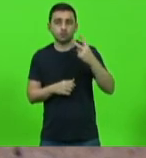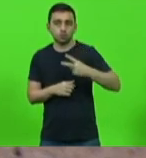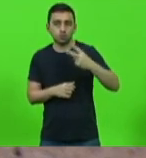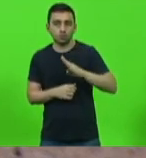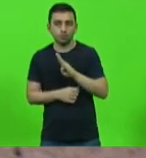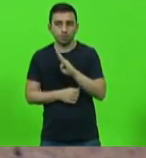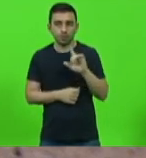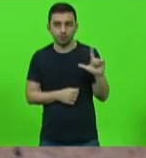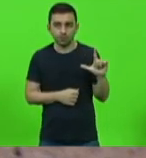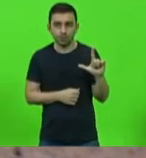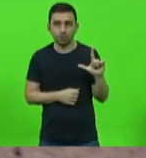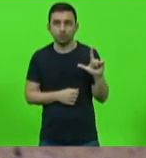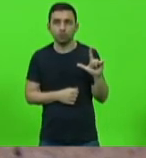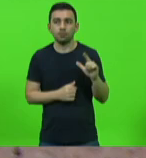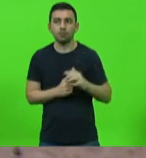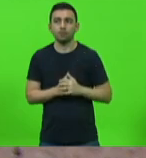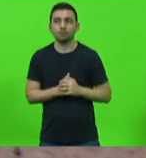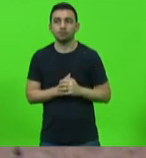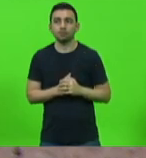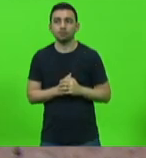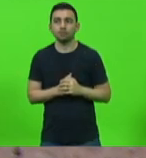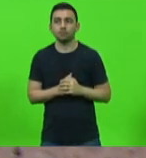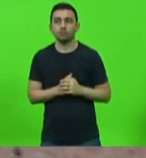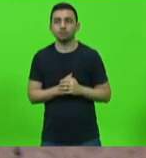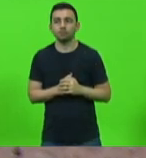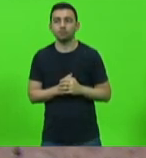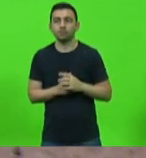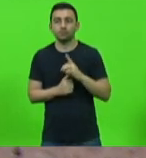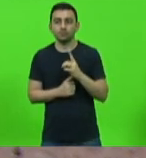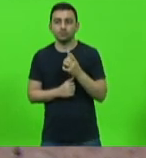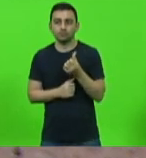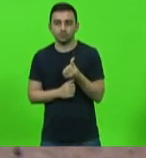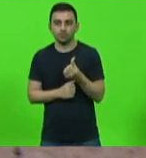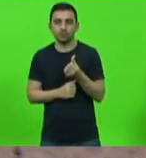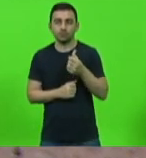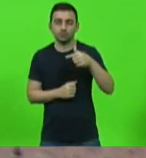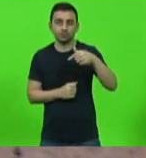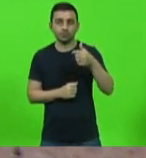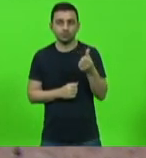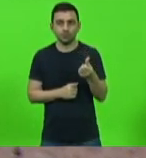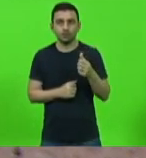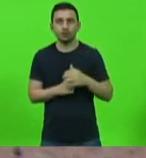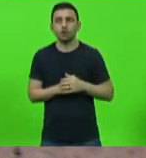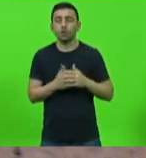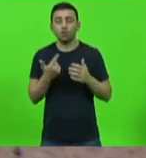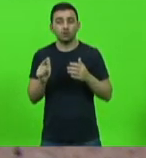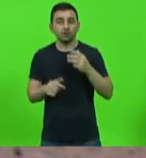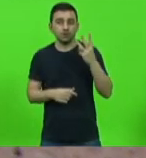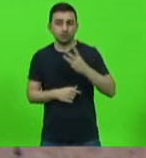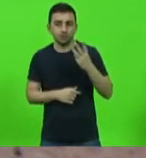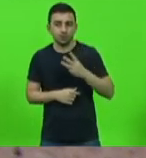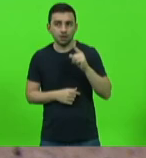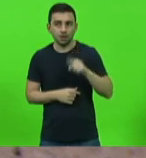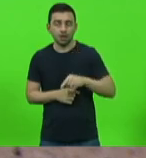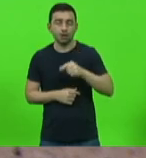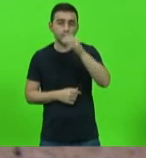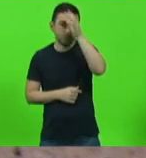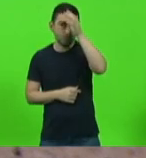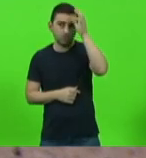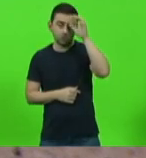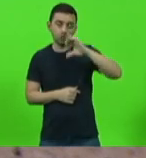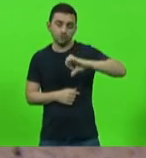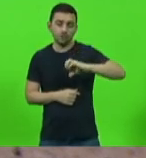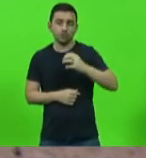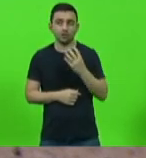a cidade da Oktoberfest com 1.676 terceiro Criciúma com 946